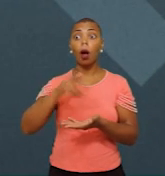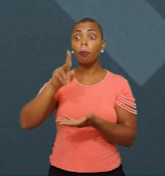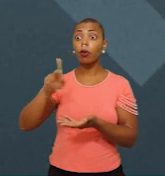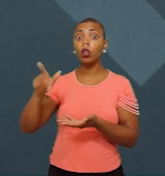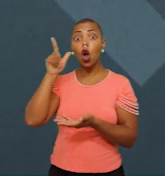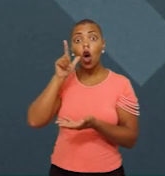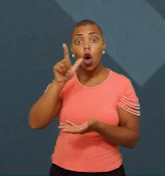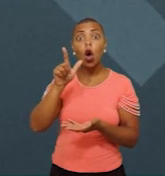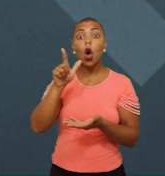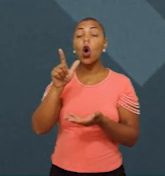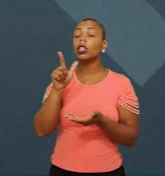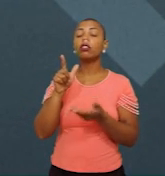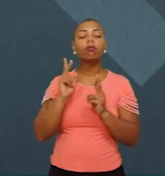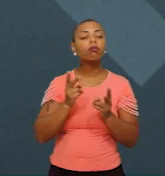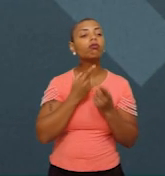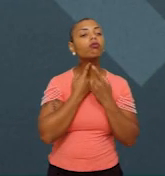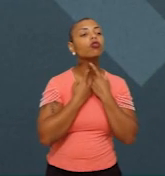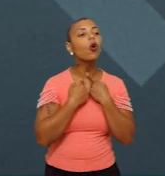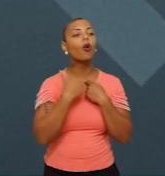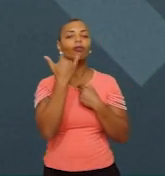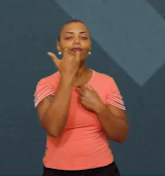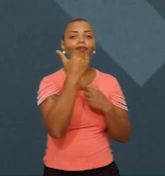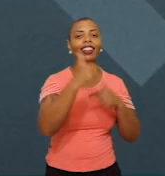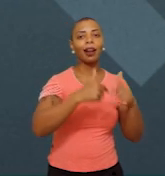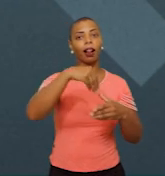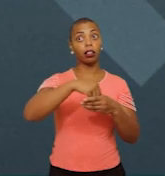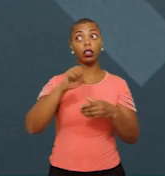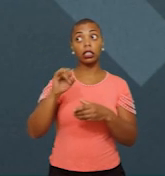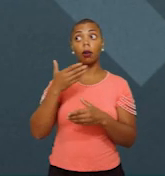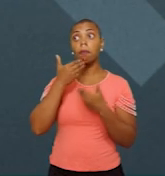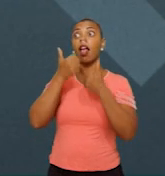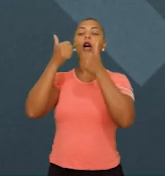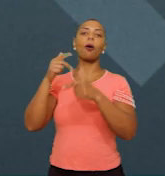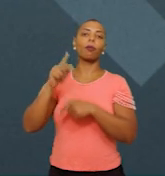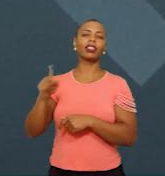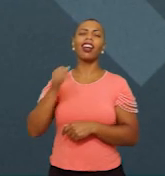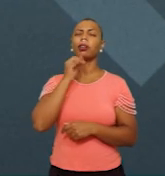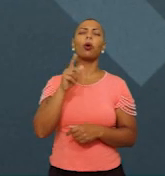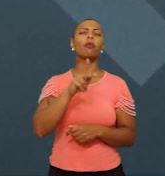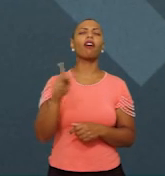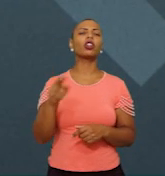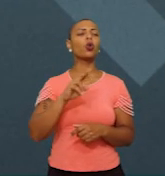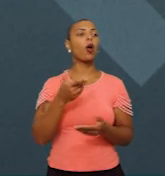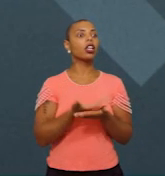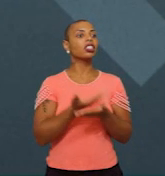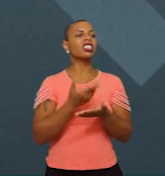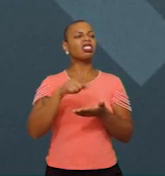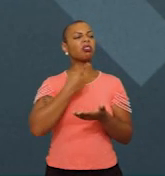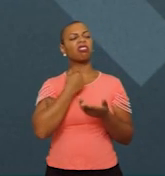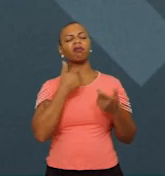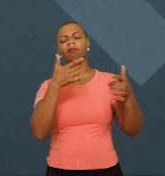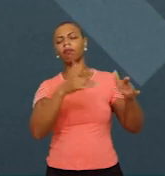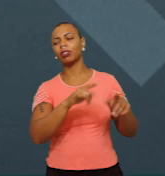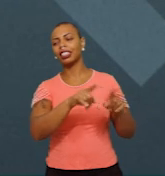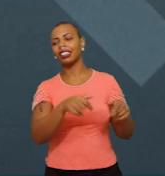nossos melhores professores. Ou seja, que o professor não tenha vontade de sair da sala de aula só porque, ao se